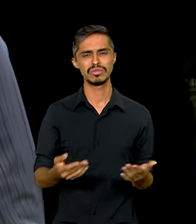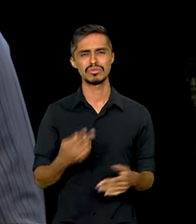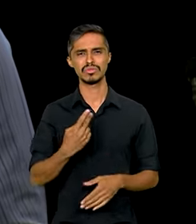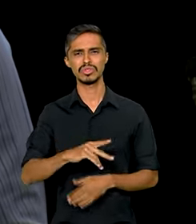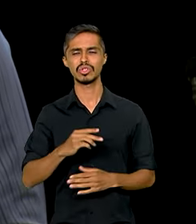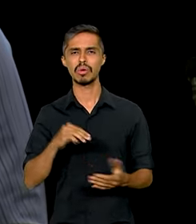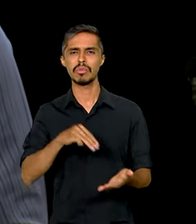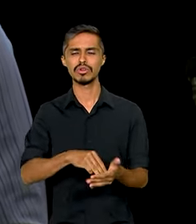seu motivo de existir.